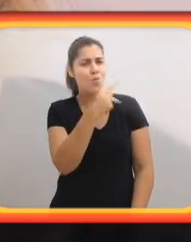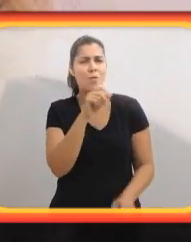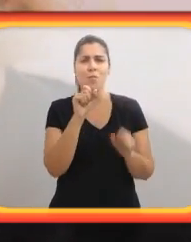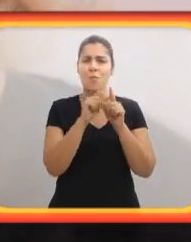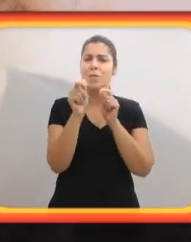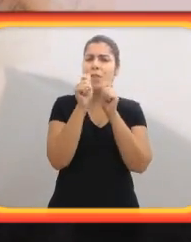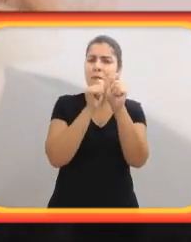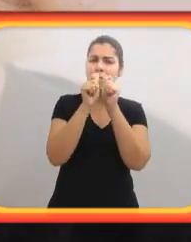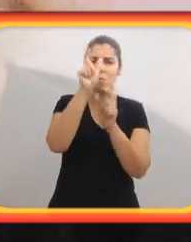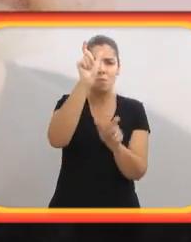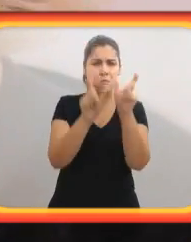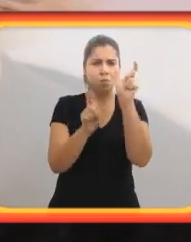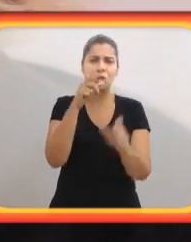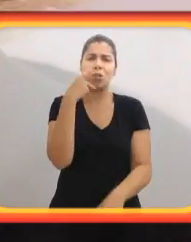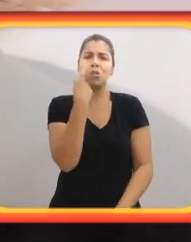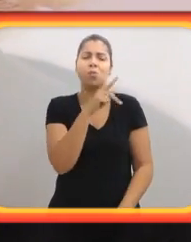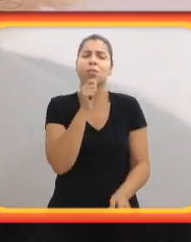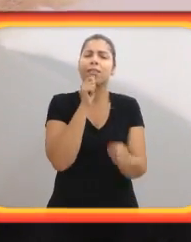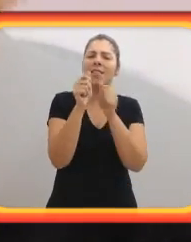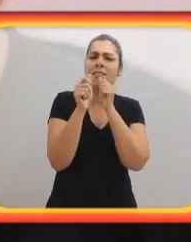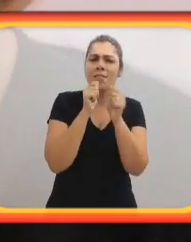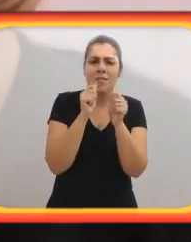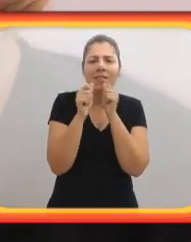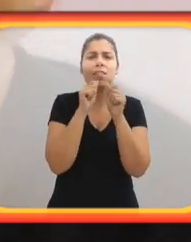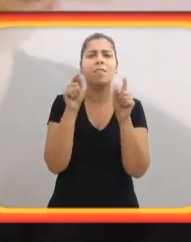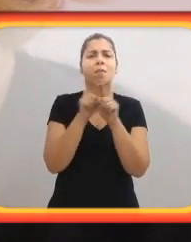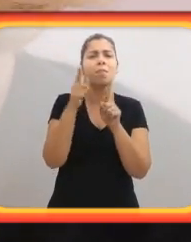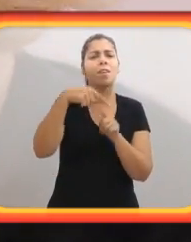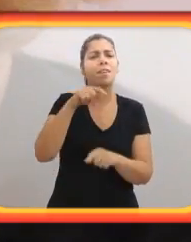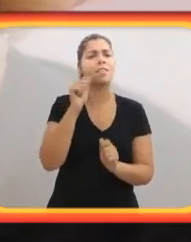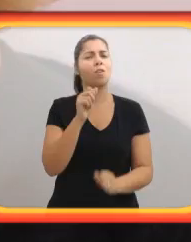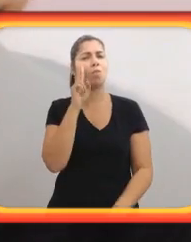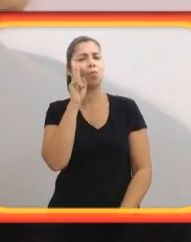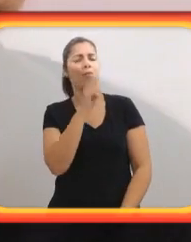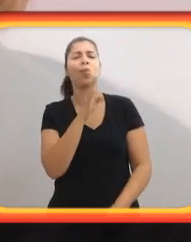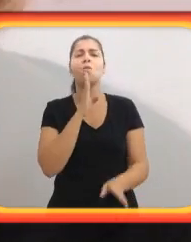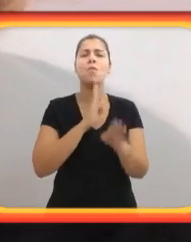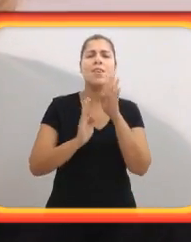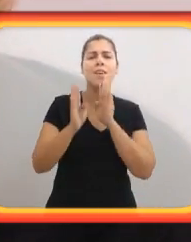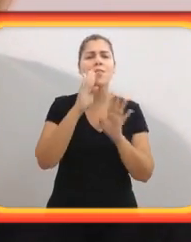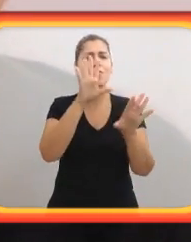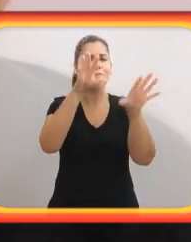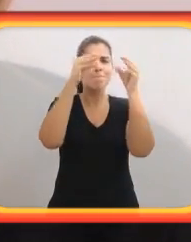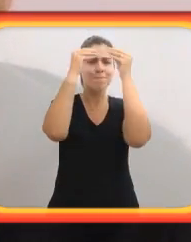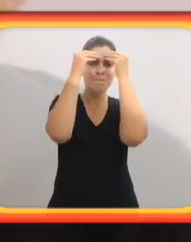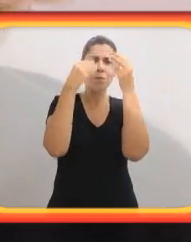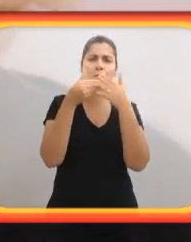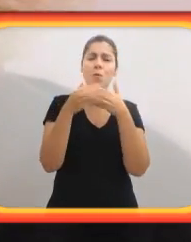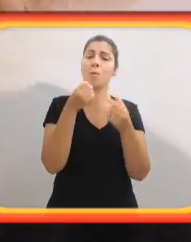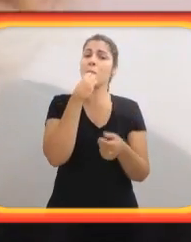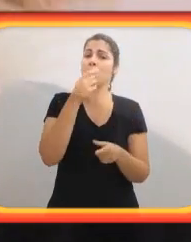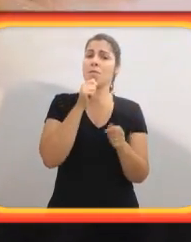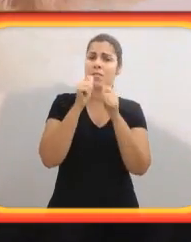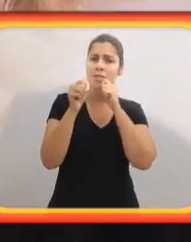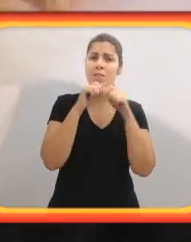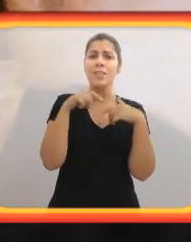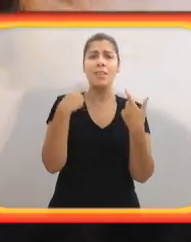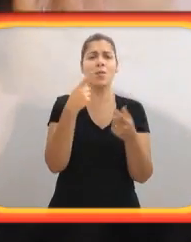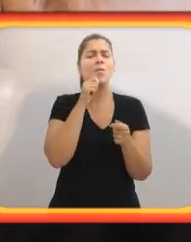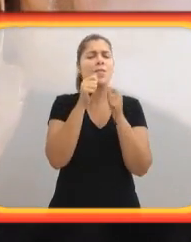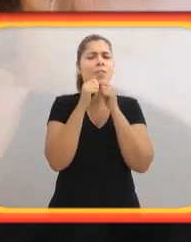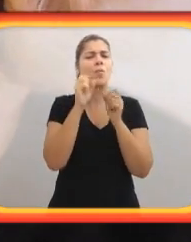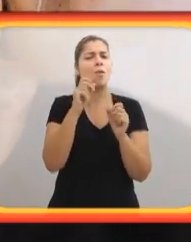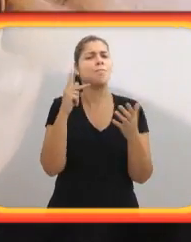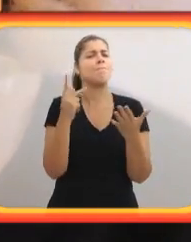reportagens, as suas entrevistas. Então, eles já estão tomando conhecimento do que é uma boa